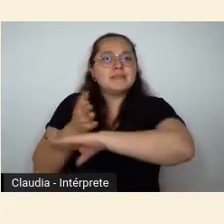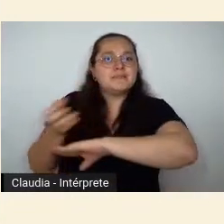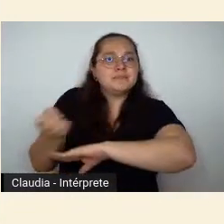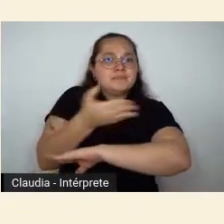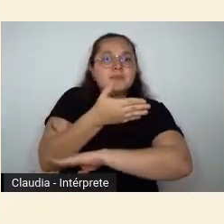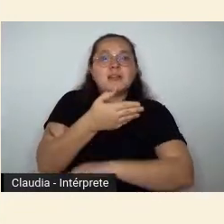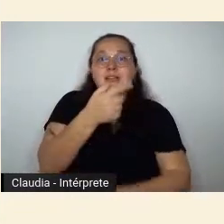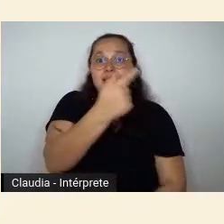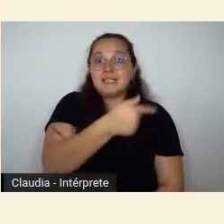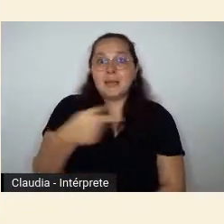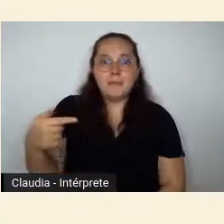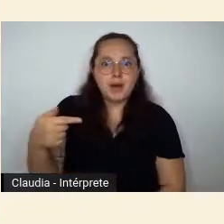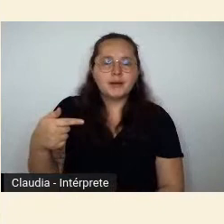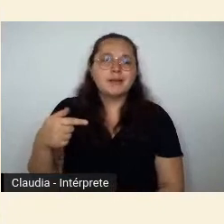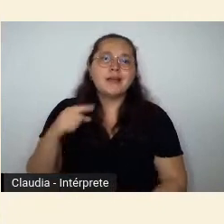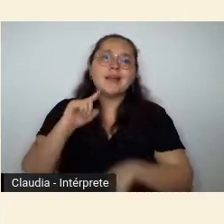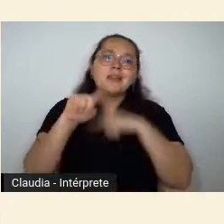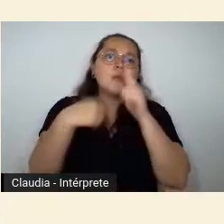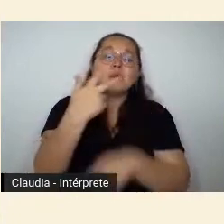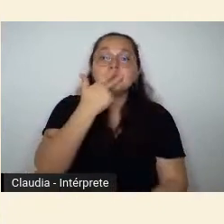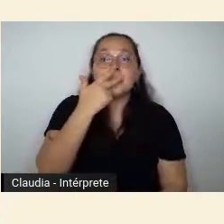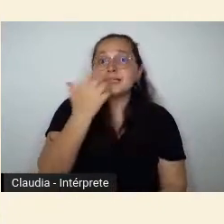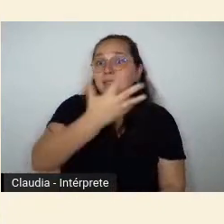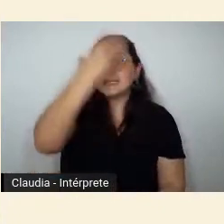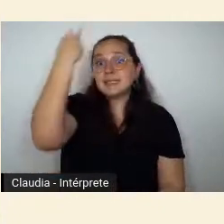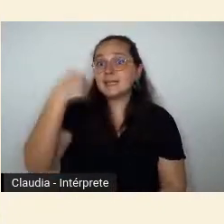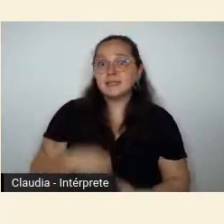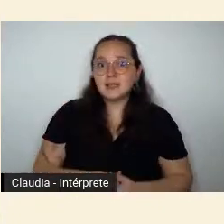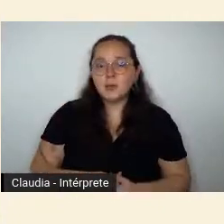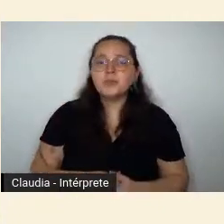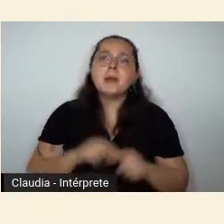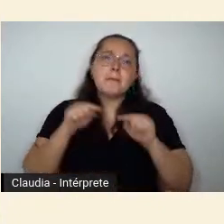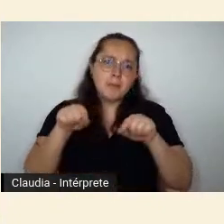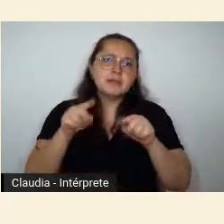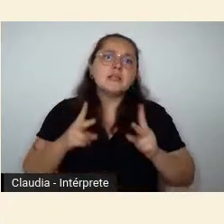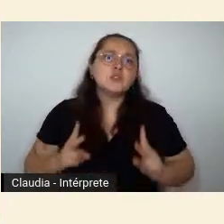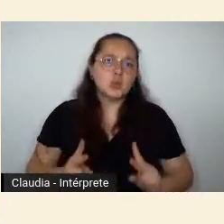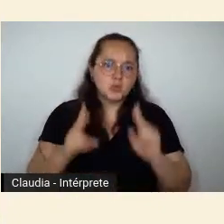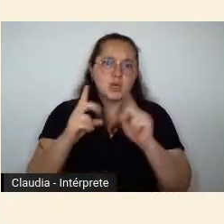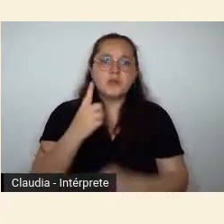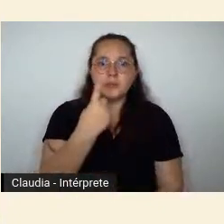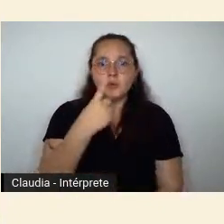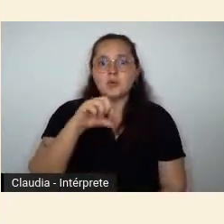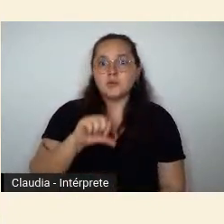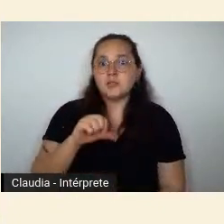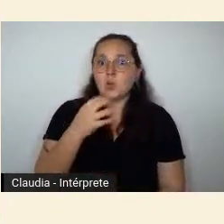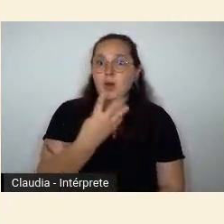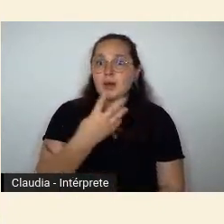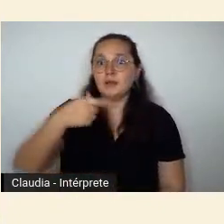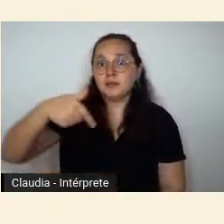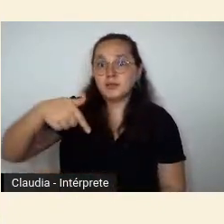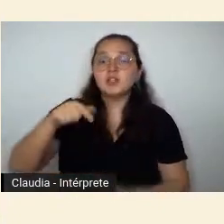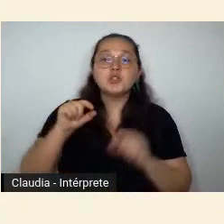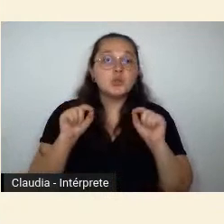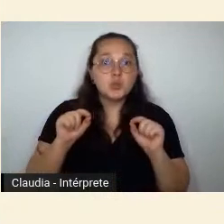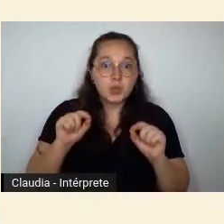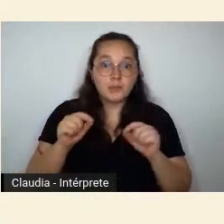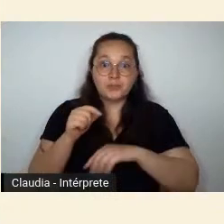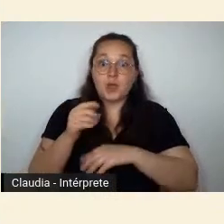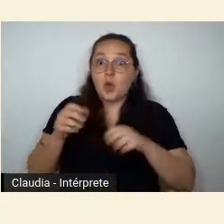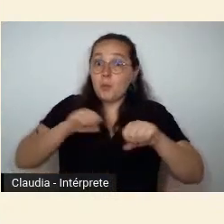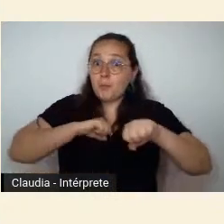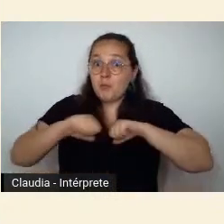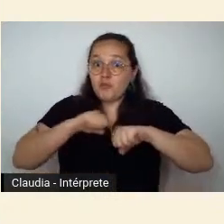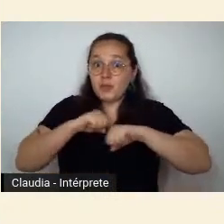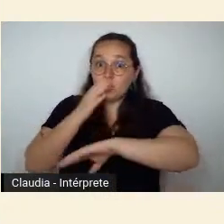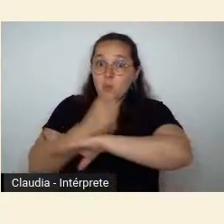de 30 e 40 podem proclamar como peregrino junho em 1947 abro aspas o modernismo pertence hoje ao